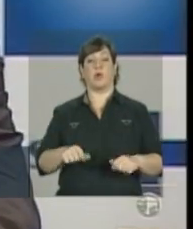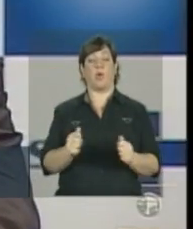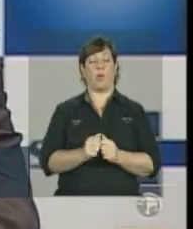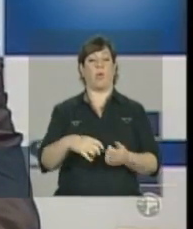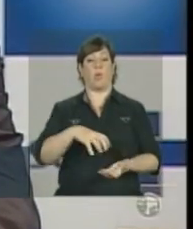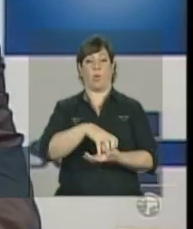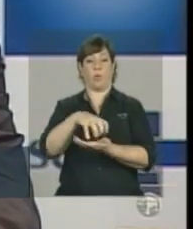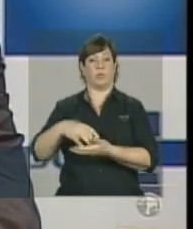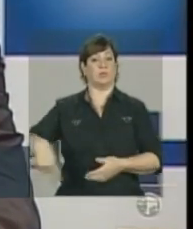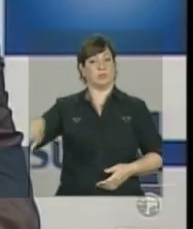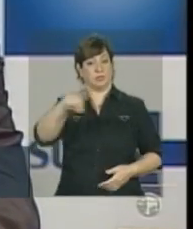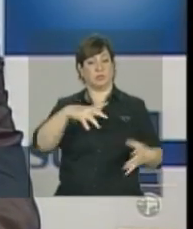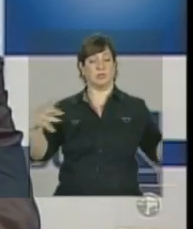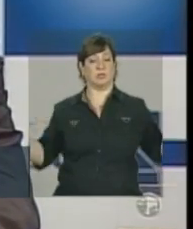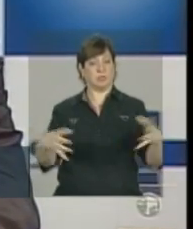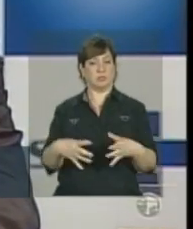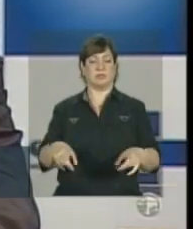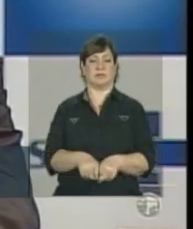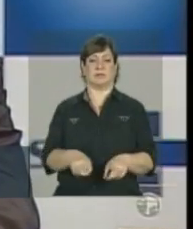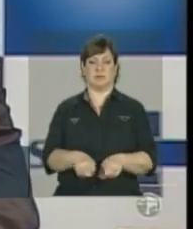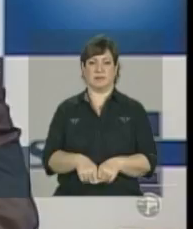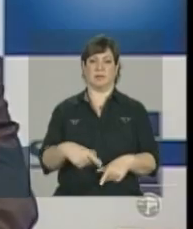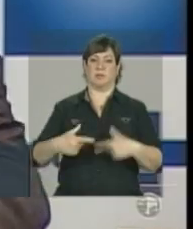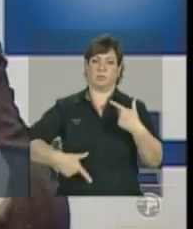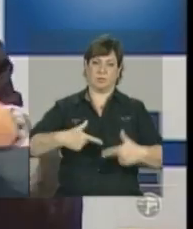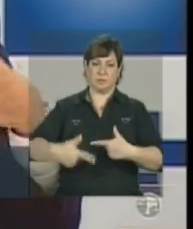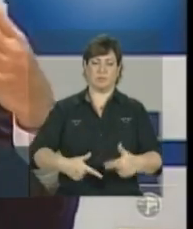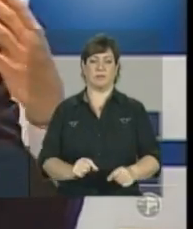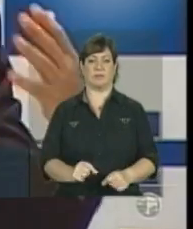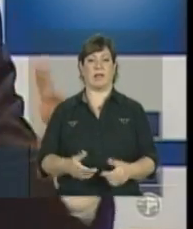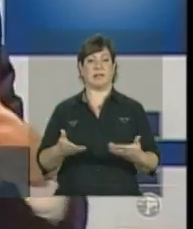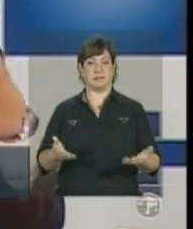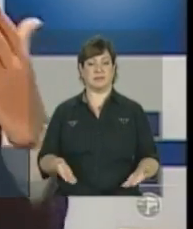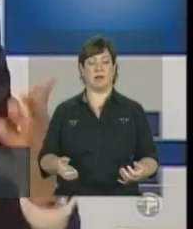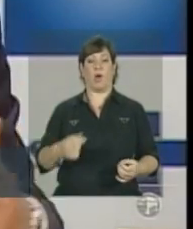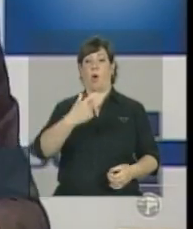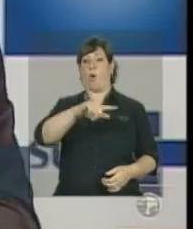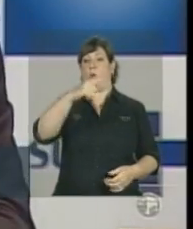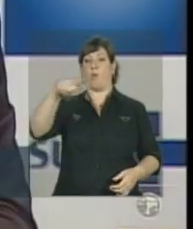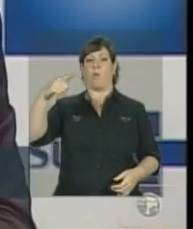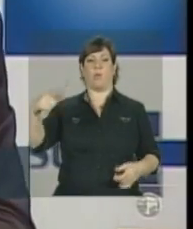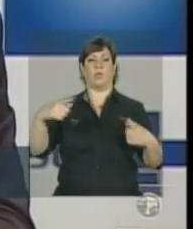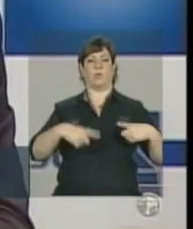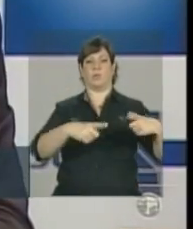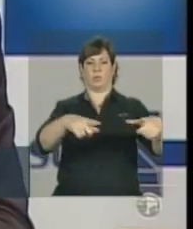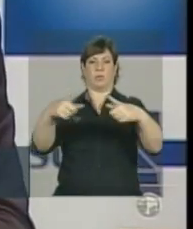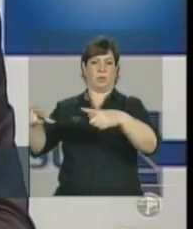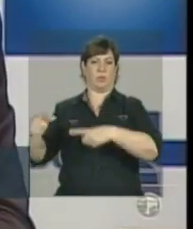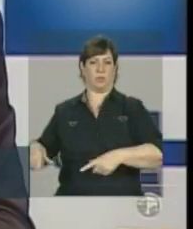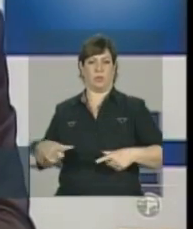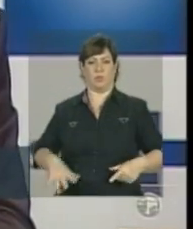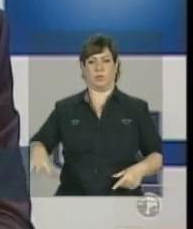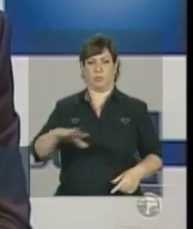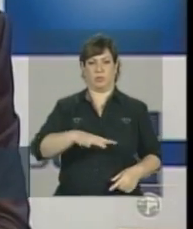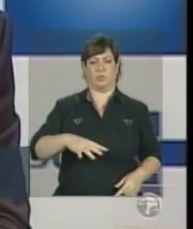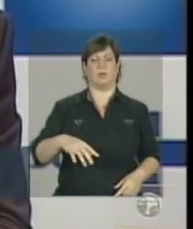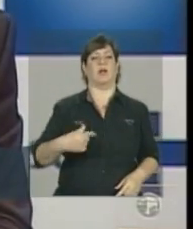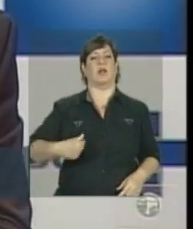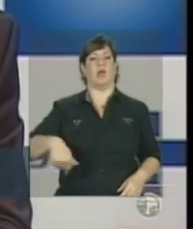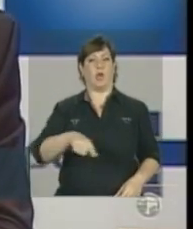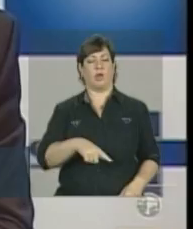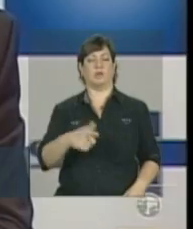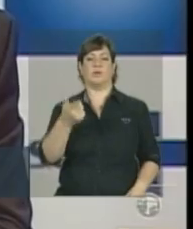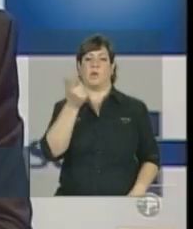também com a comunidade daquele bairro, e assim, em outras realidades, em outras regiões, e só assim nós